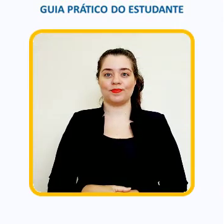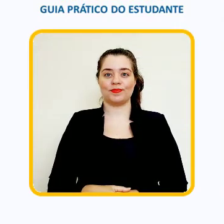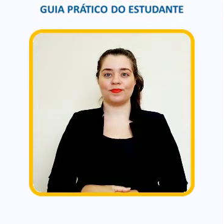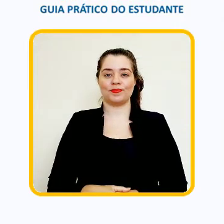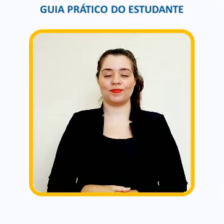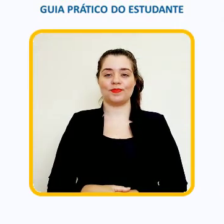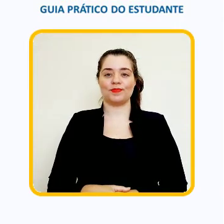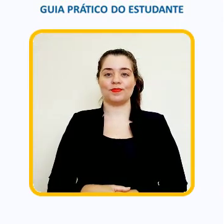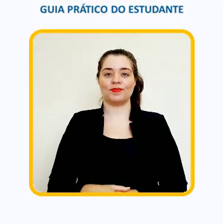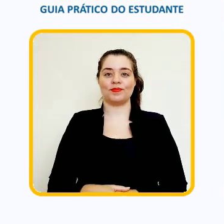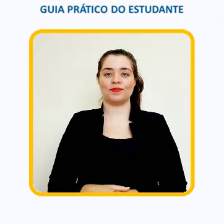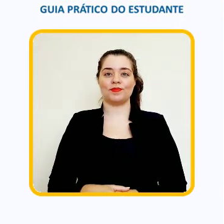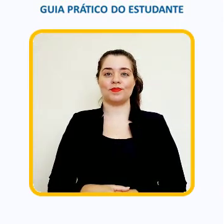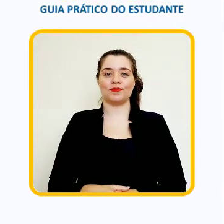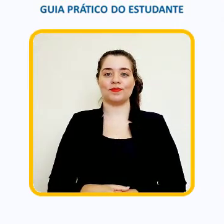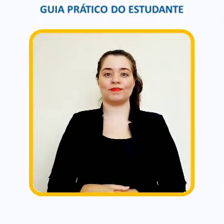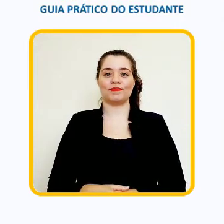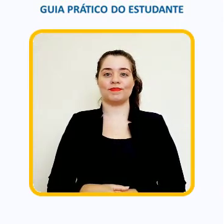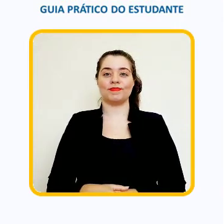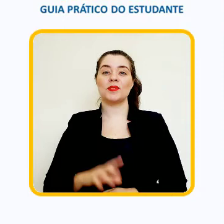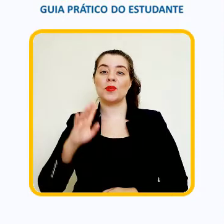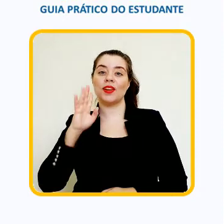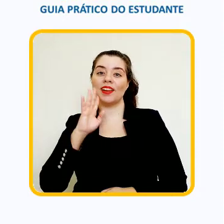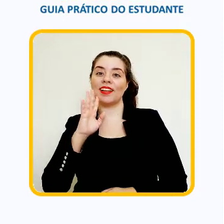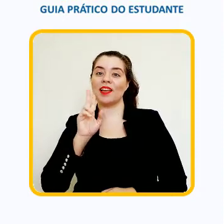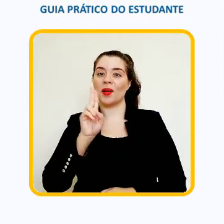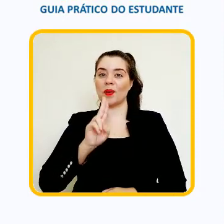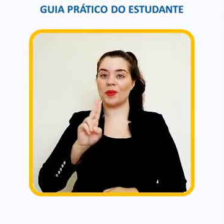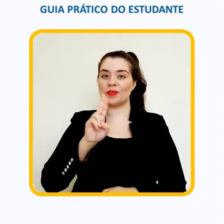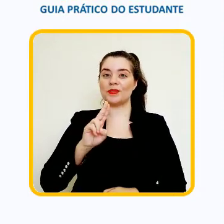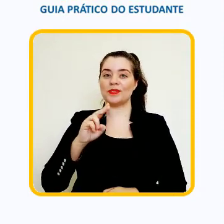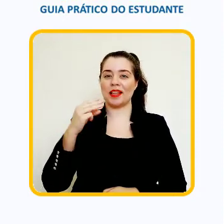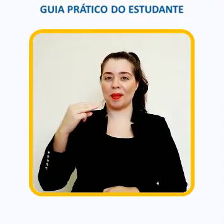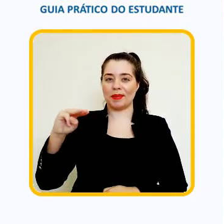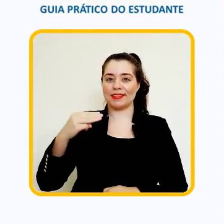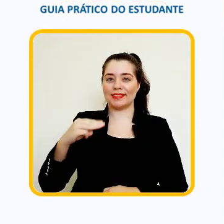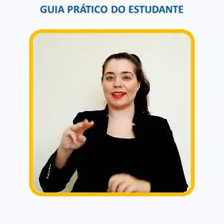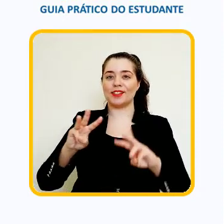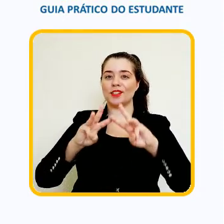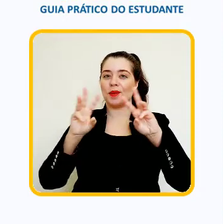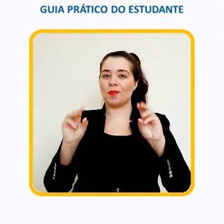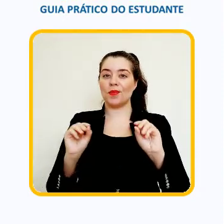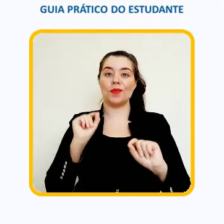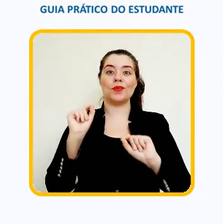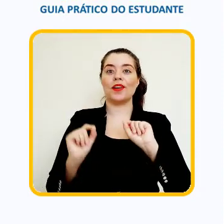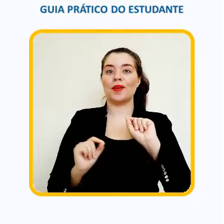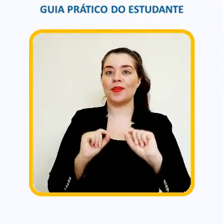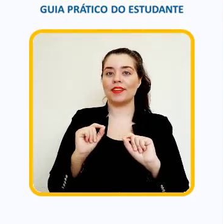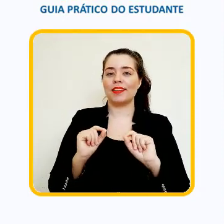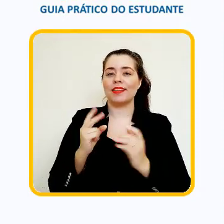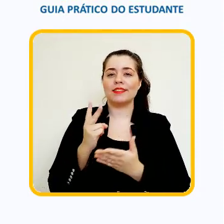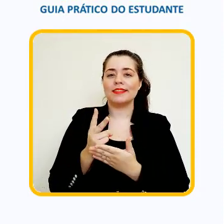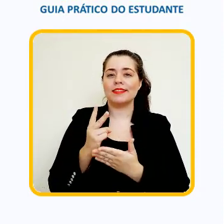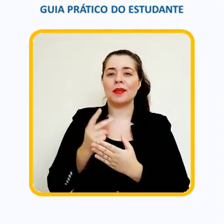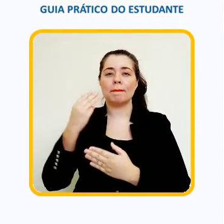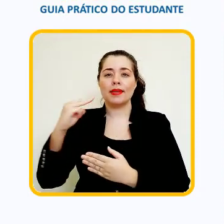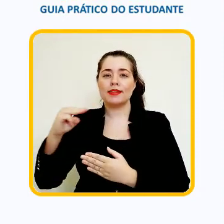Uma grande vantagem do uso do sistema de mensagens do Moodle é que toda troca de mensagem fica salva.